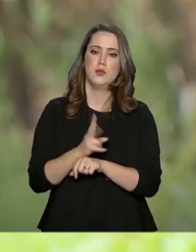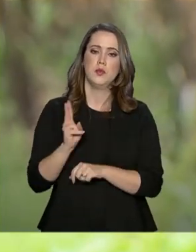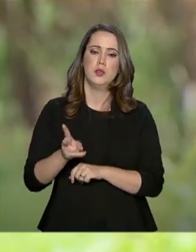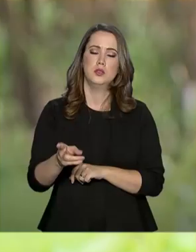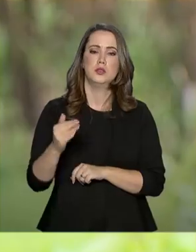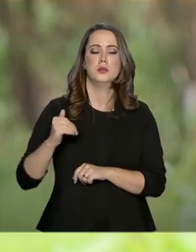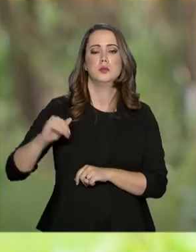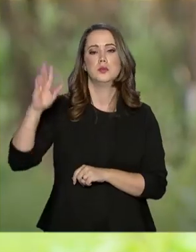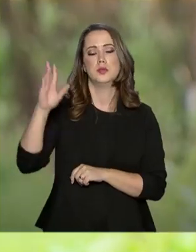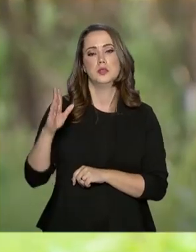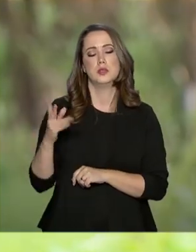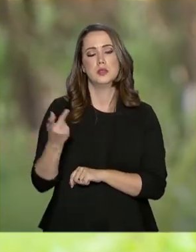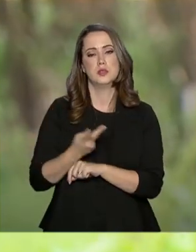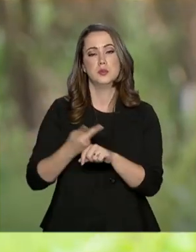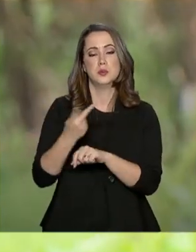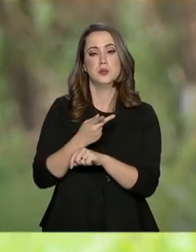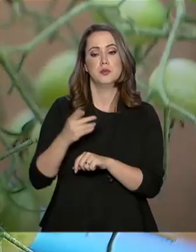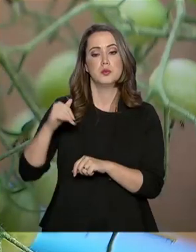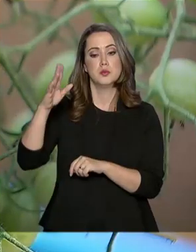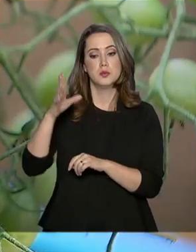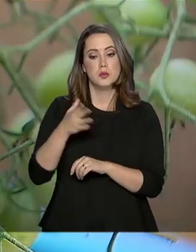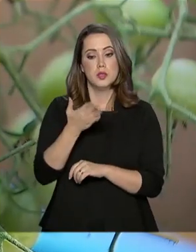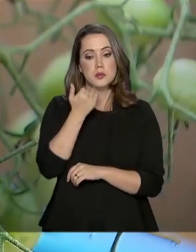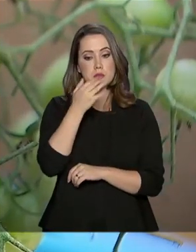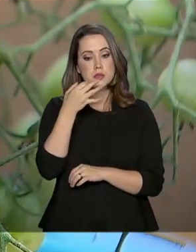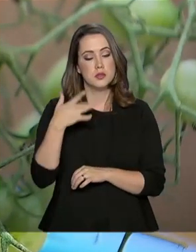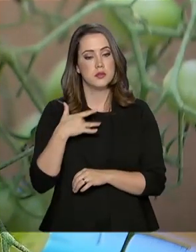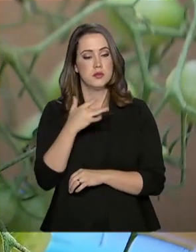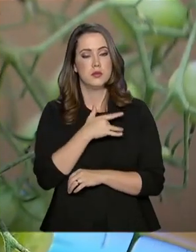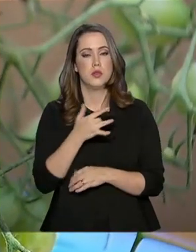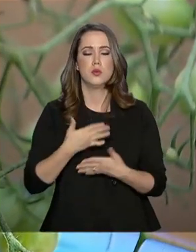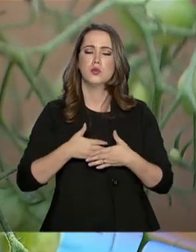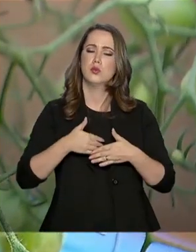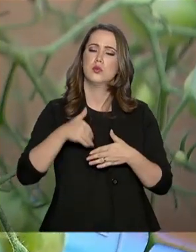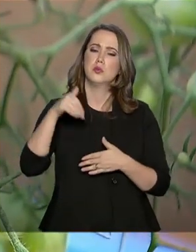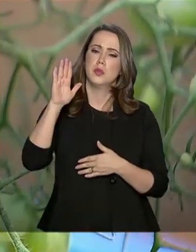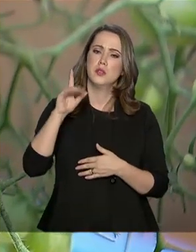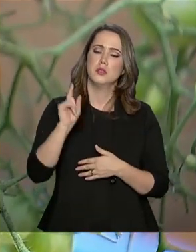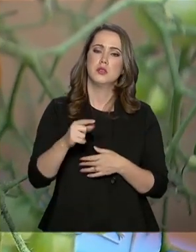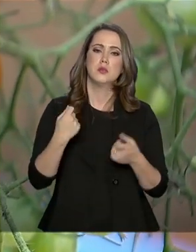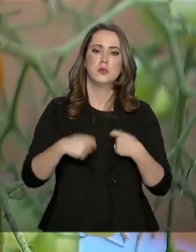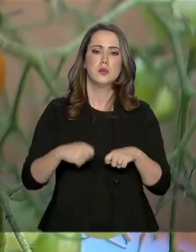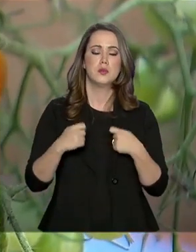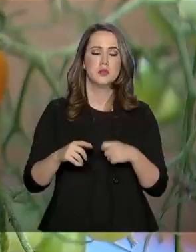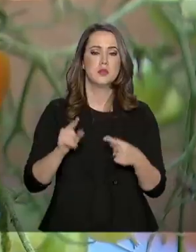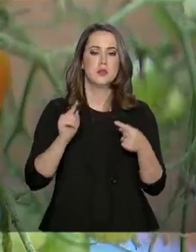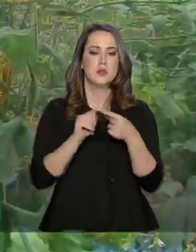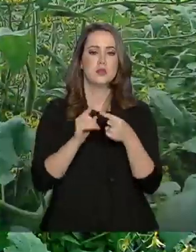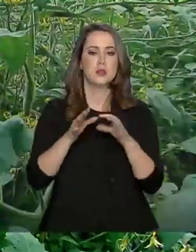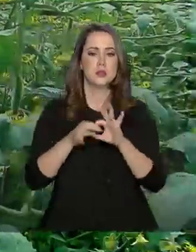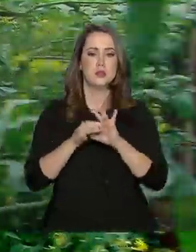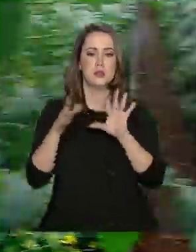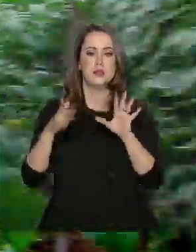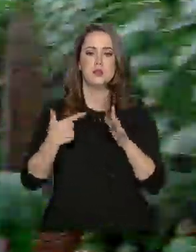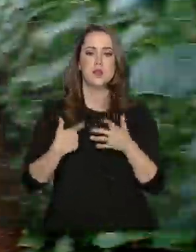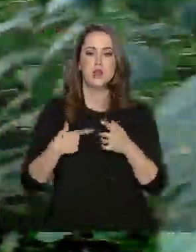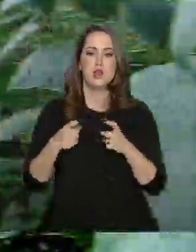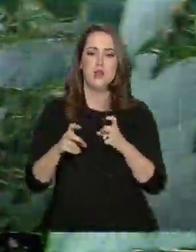vez mais os brasileiros buscam alimentação mais saudável, e a alimentação mais saudável tem que estar livre de agotóxicos.